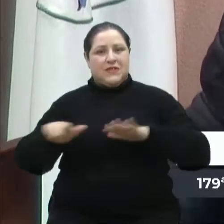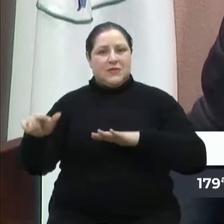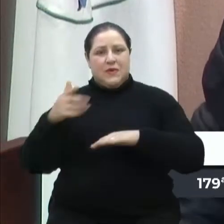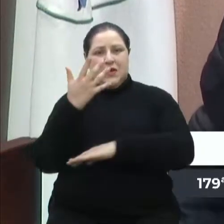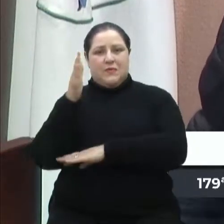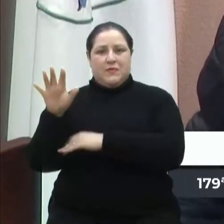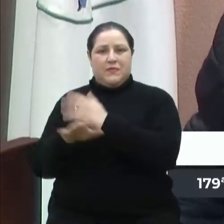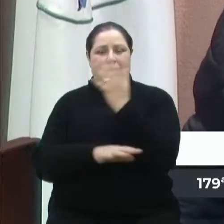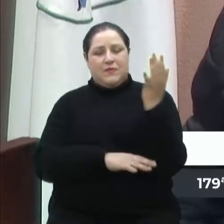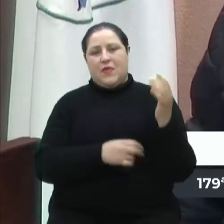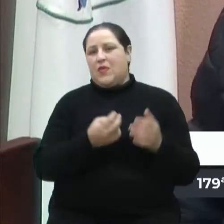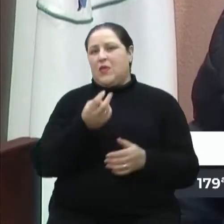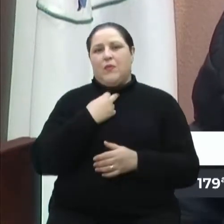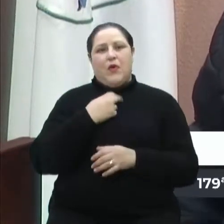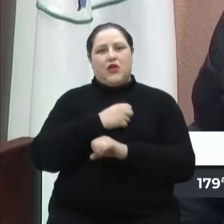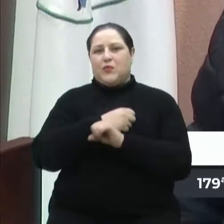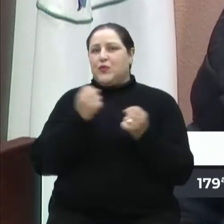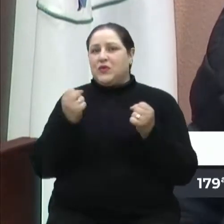continuar a cidade desse jeito.